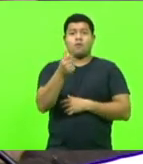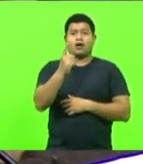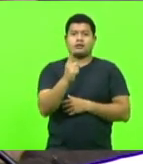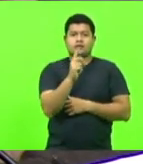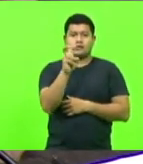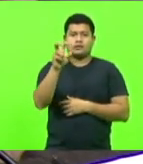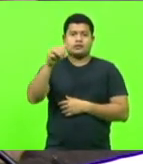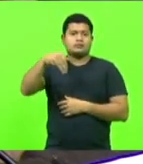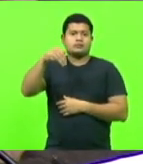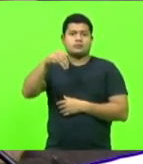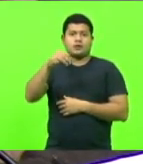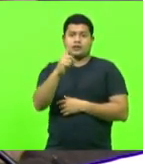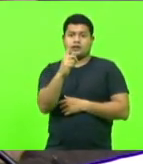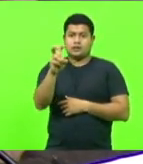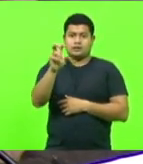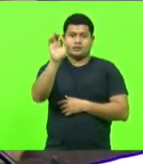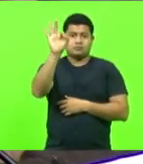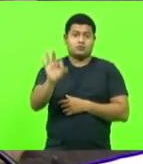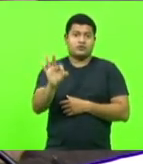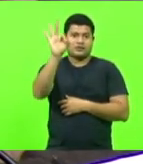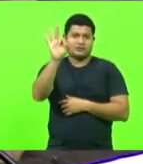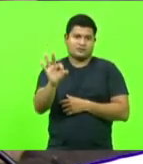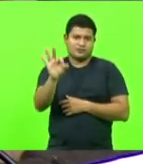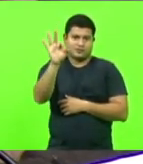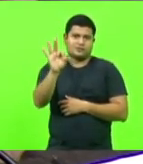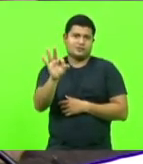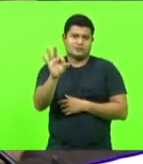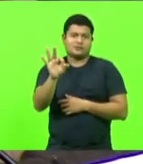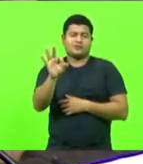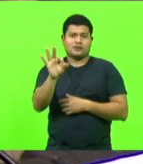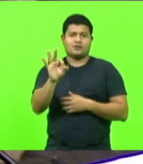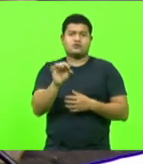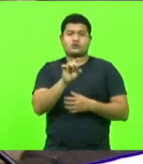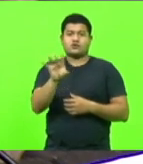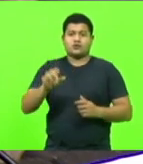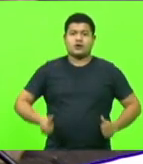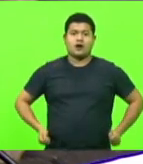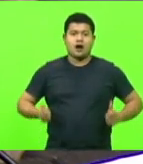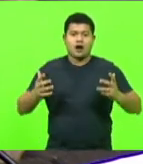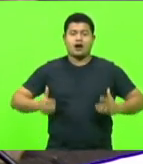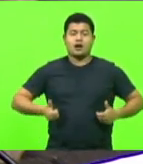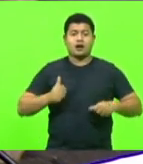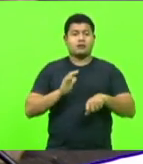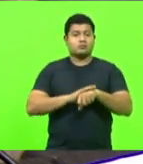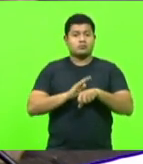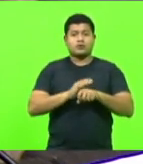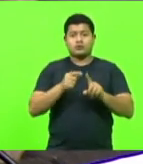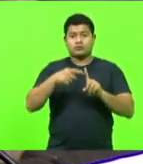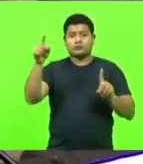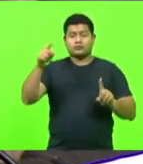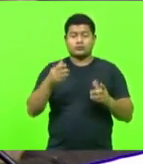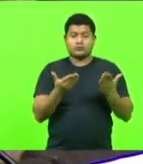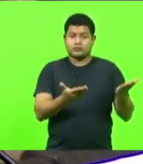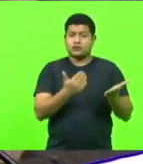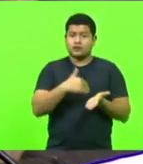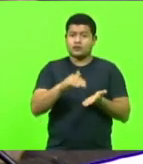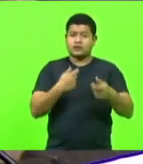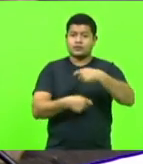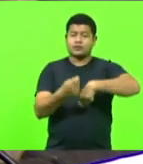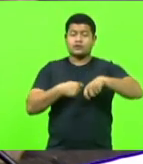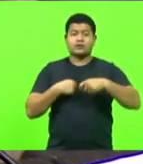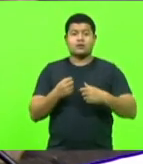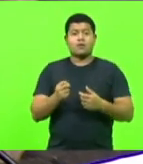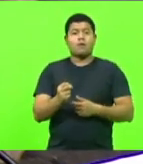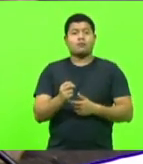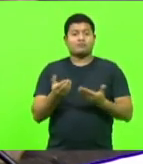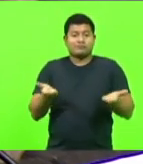só o gasto com a administração do Estado. São dados da própria Secretaria da Fazenda. Ou seja, o Estado de Santa Catarina